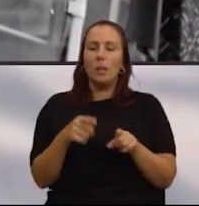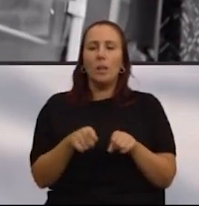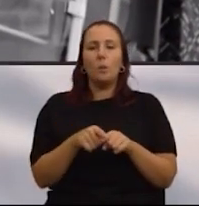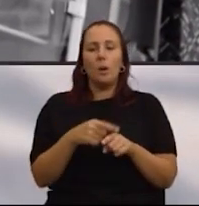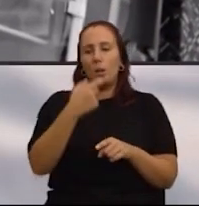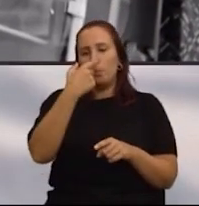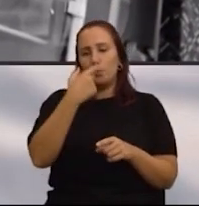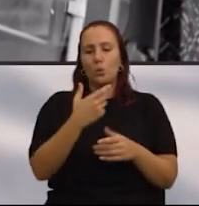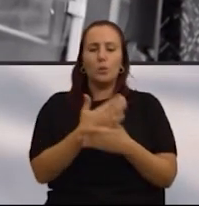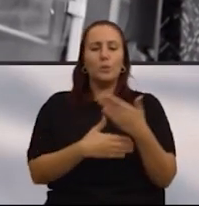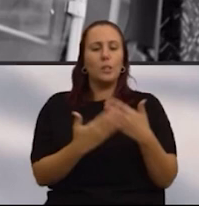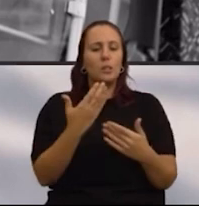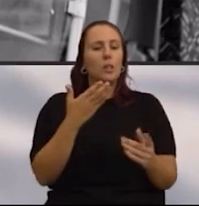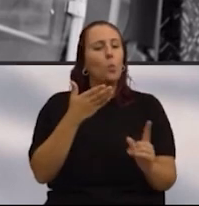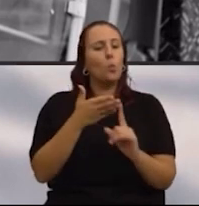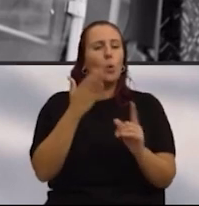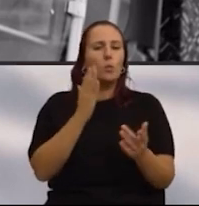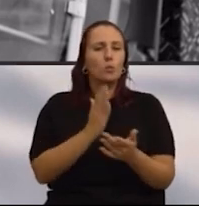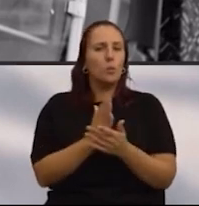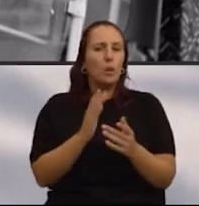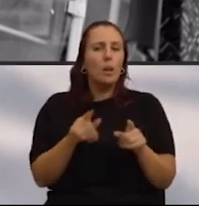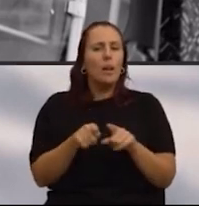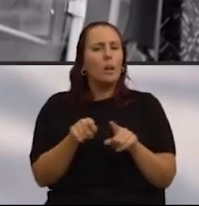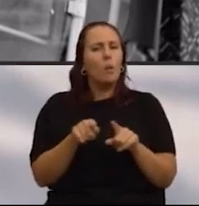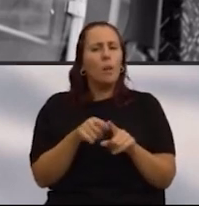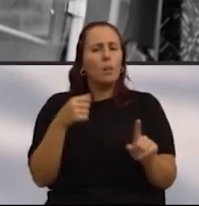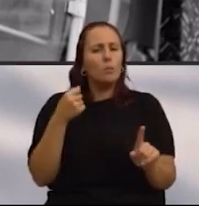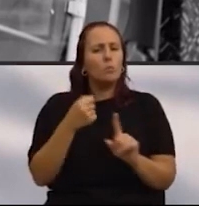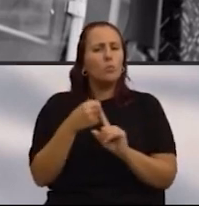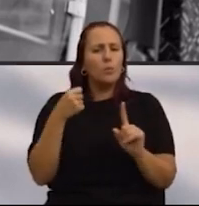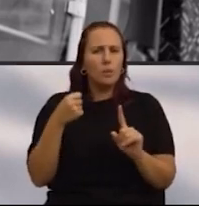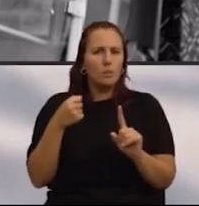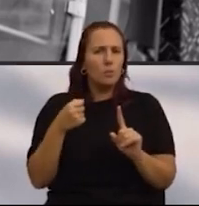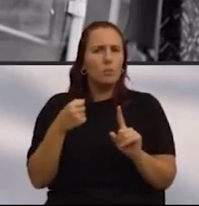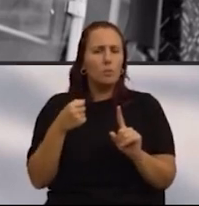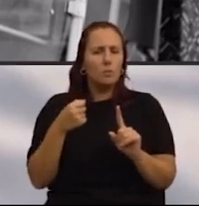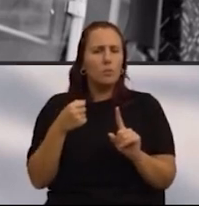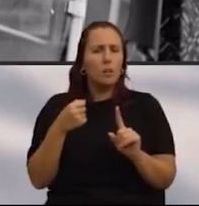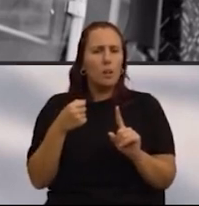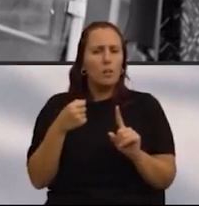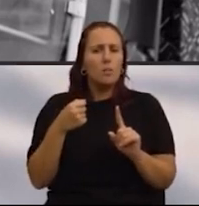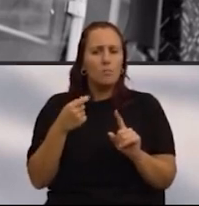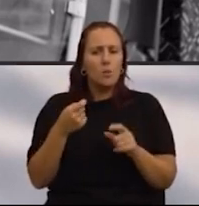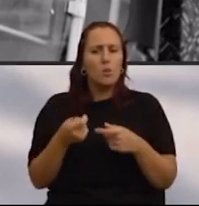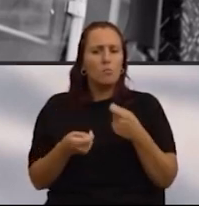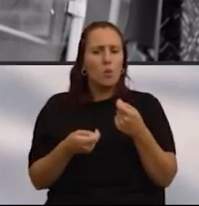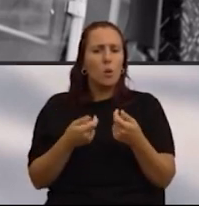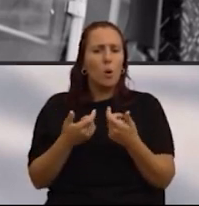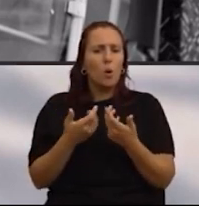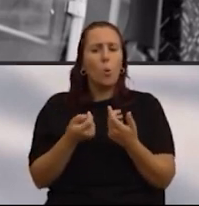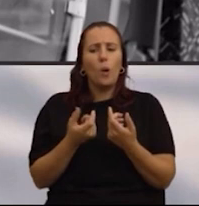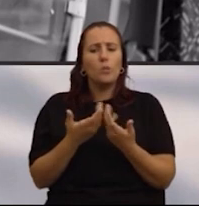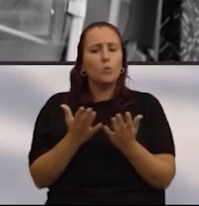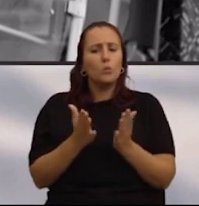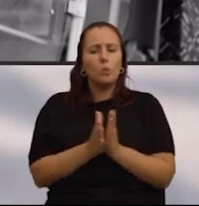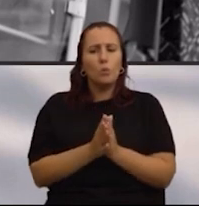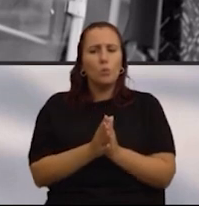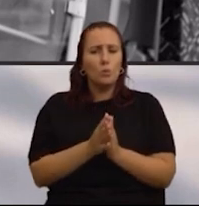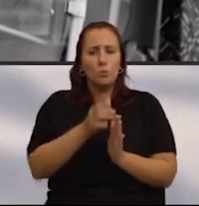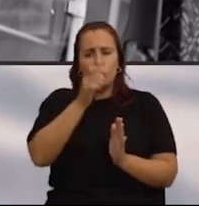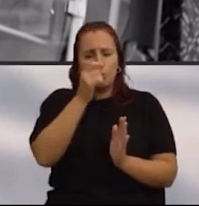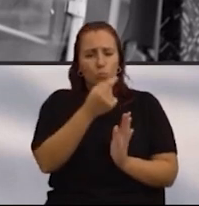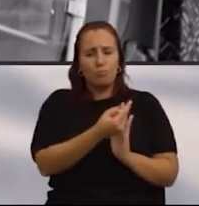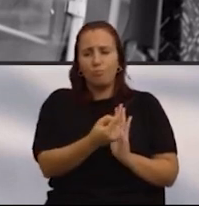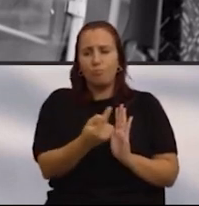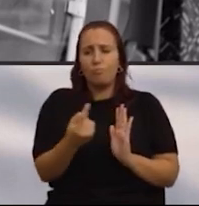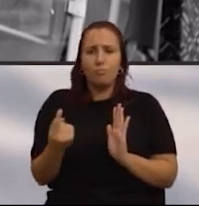pessoas com deficiência. Portanto, é um desafio que se vai colocando a quase todos os de nós